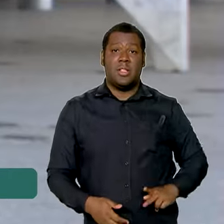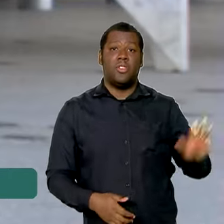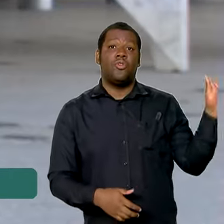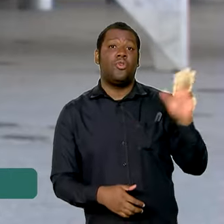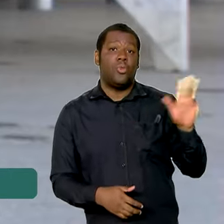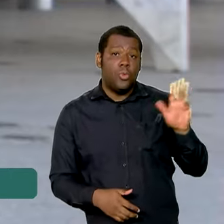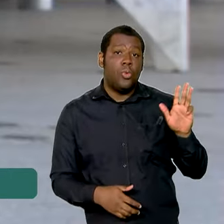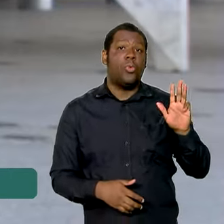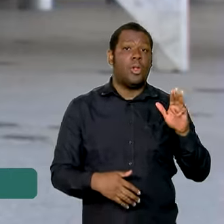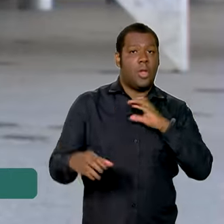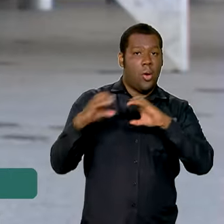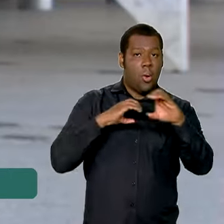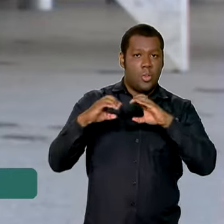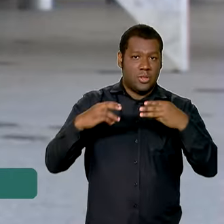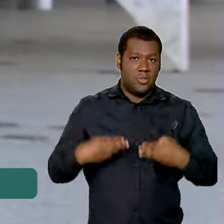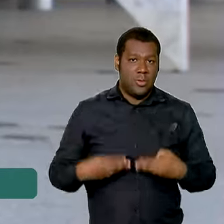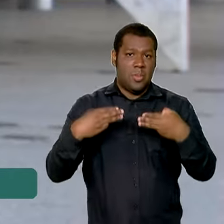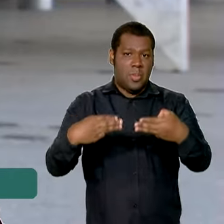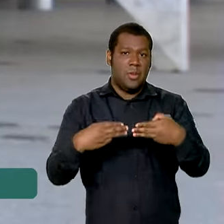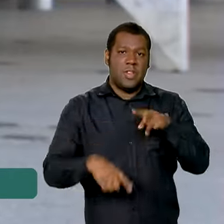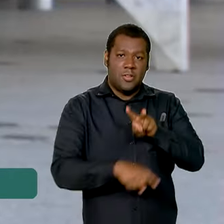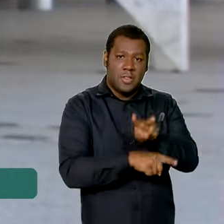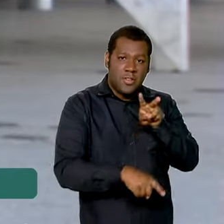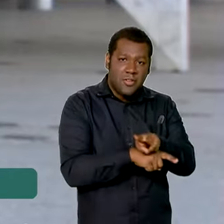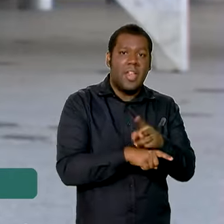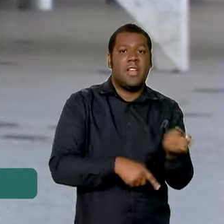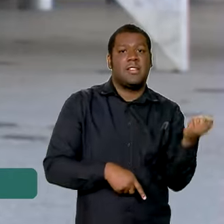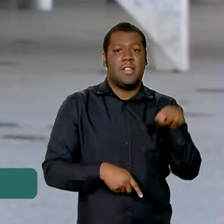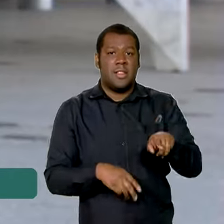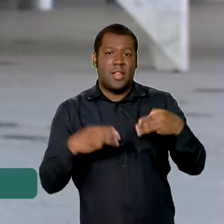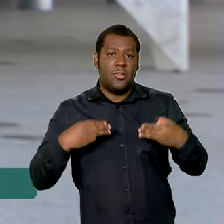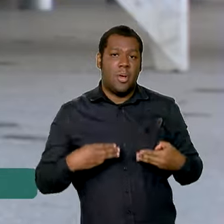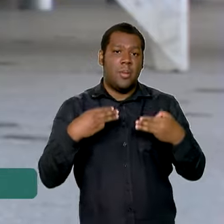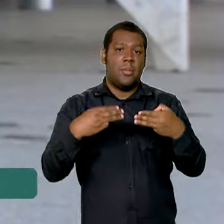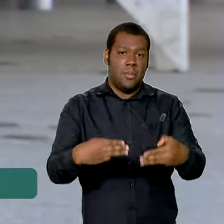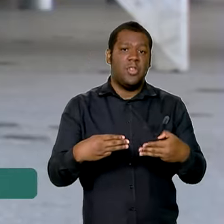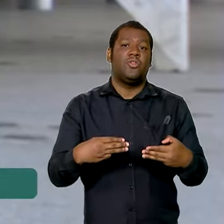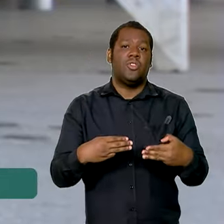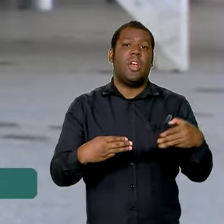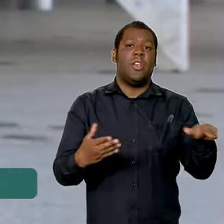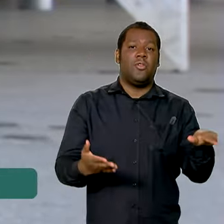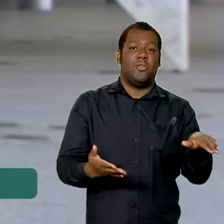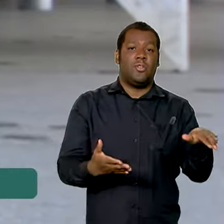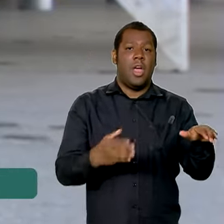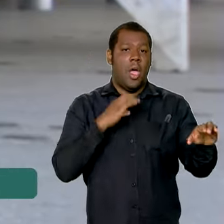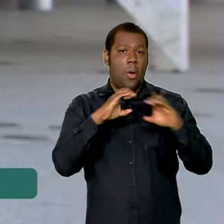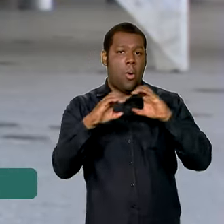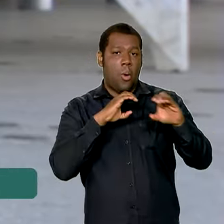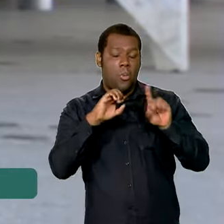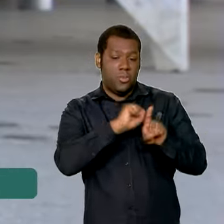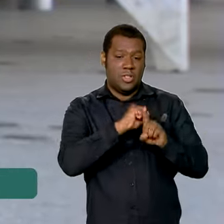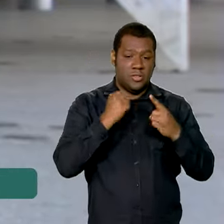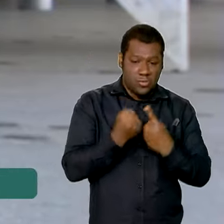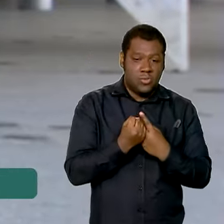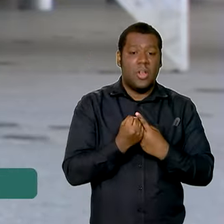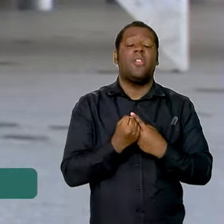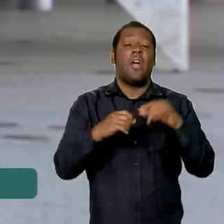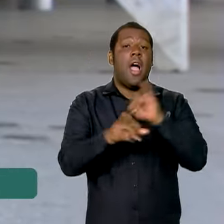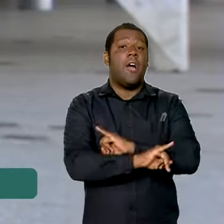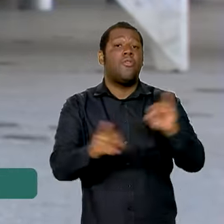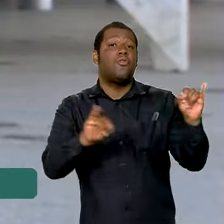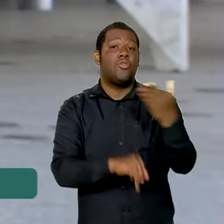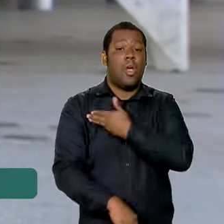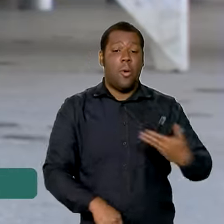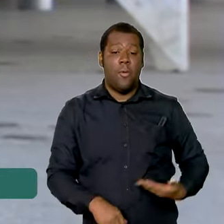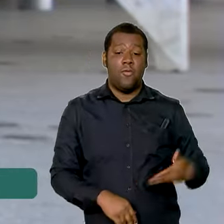ministérios da Integração, da Defesa e com o ministro da Secretaria de Comunicação Social, Paulo Pimenta, e afirmou que o governo